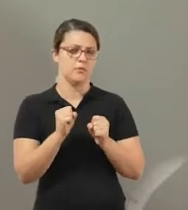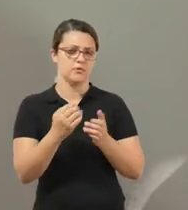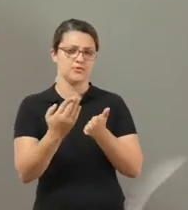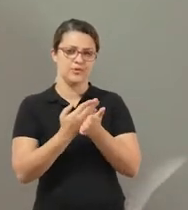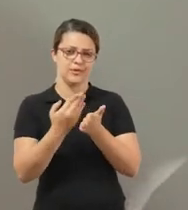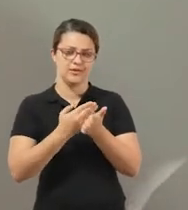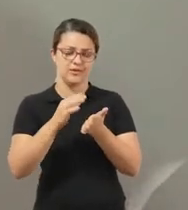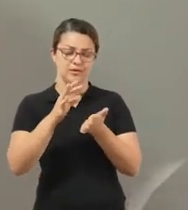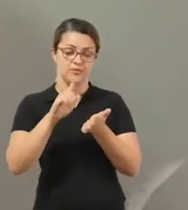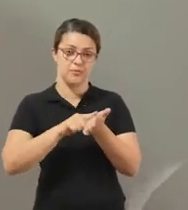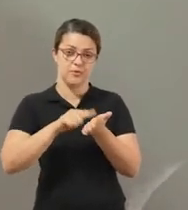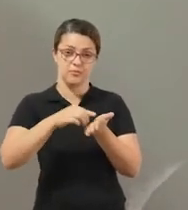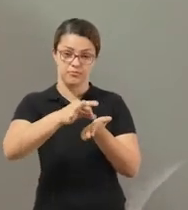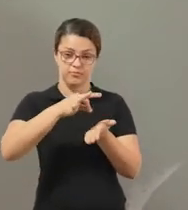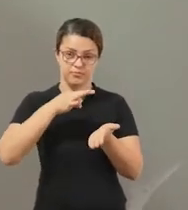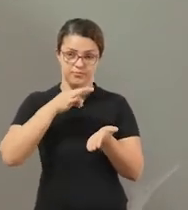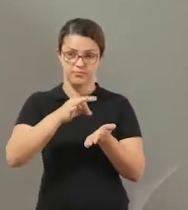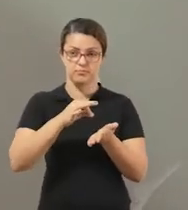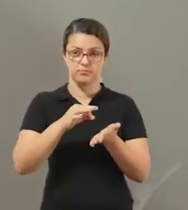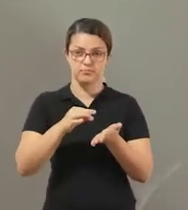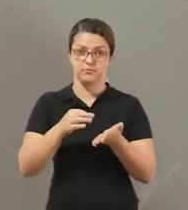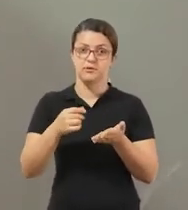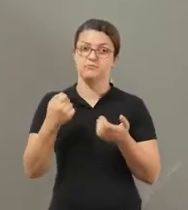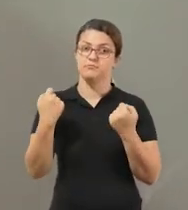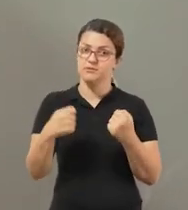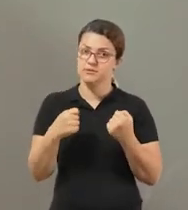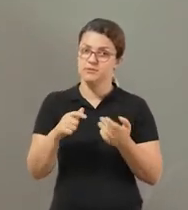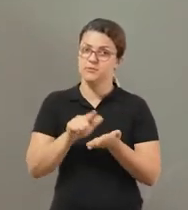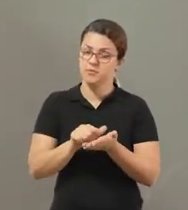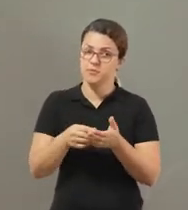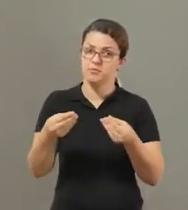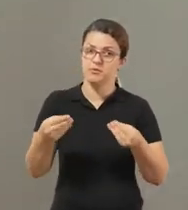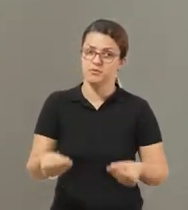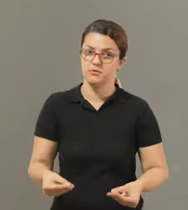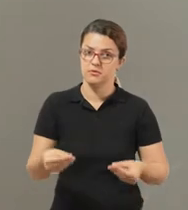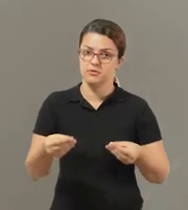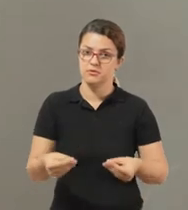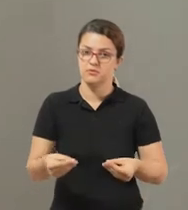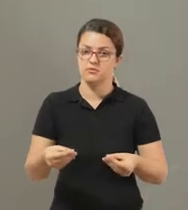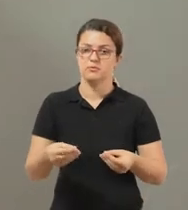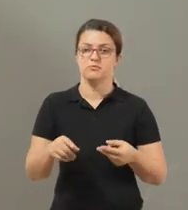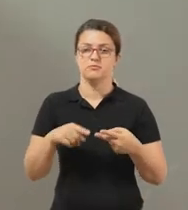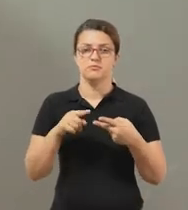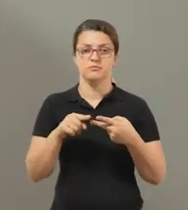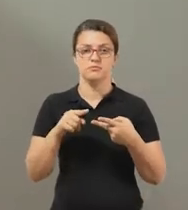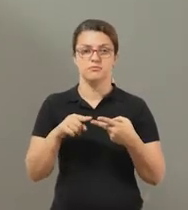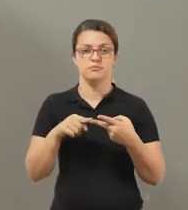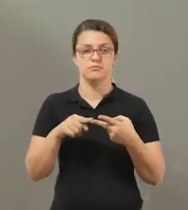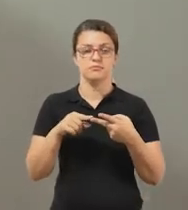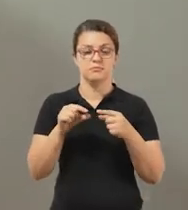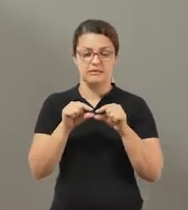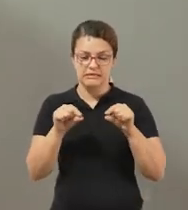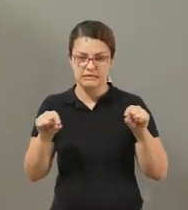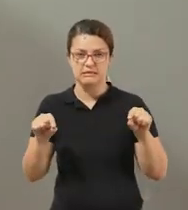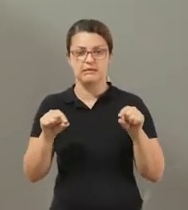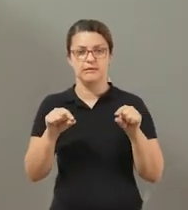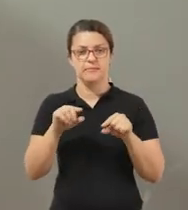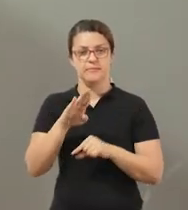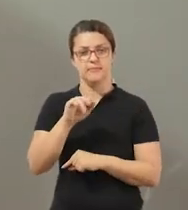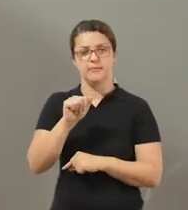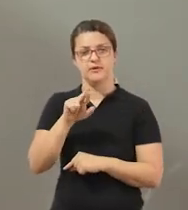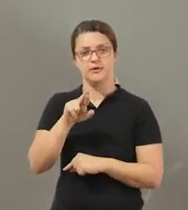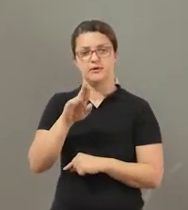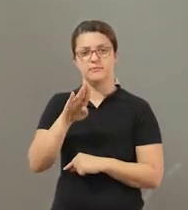tem que ser um material que como a gente vai construir tem que ser um pouco pesado, tá bom? Folha sulfite, um pedaço de barbante ou de linha,